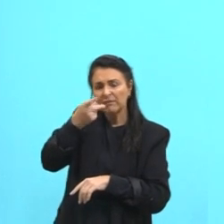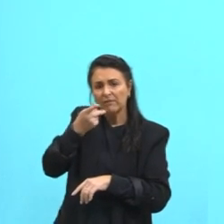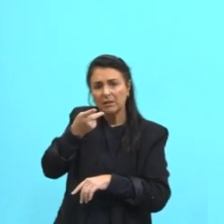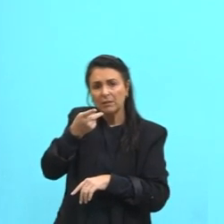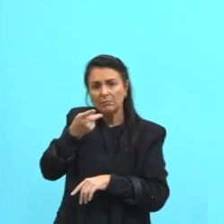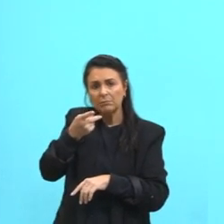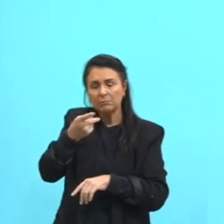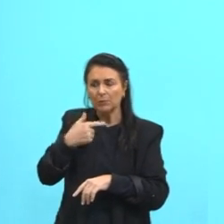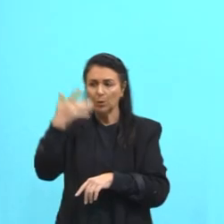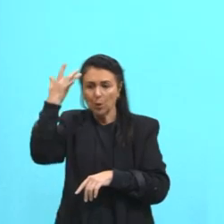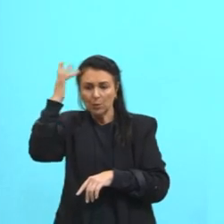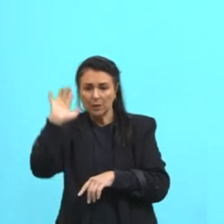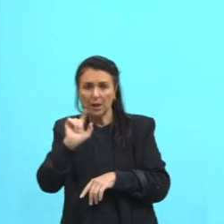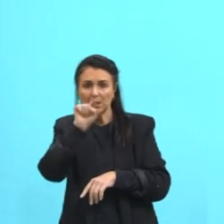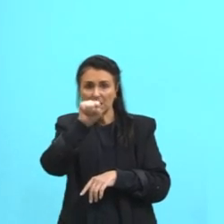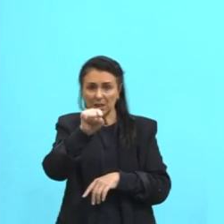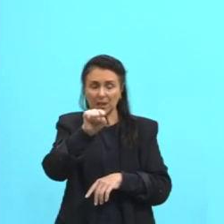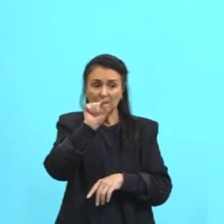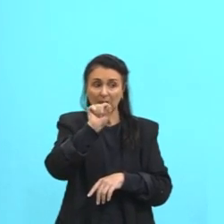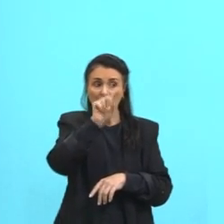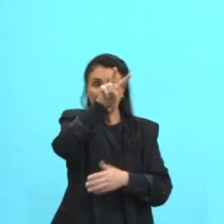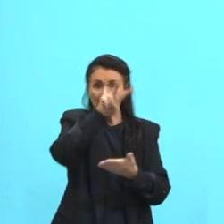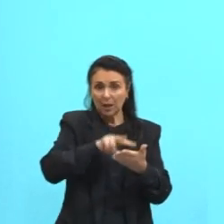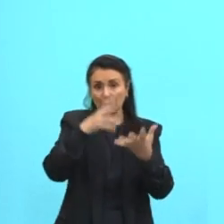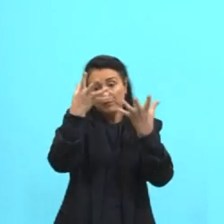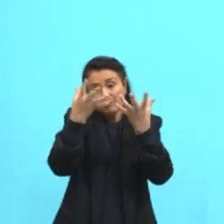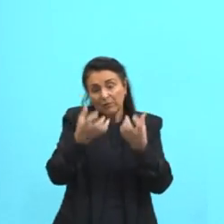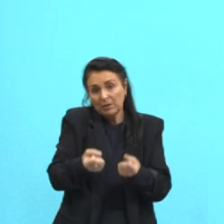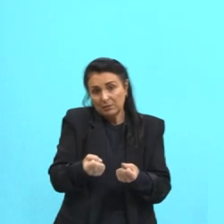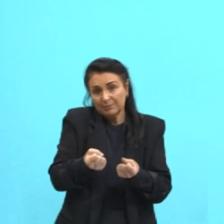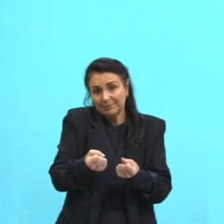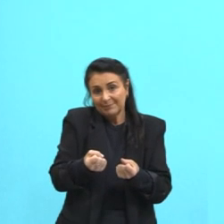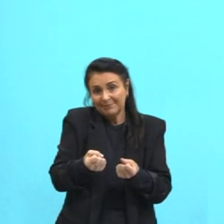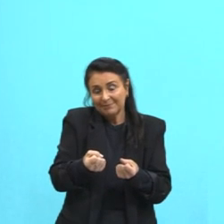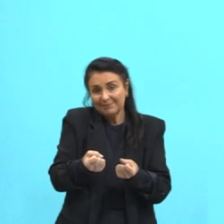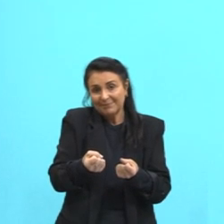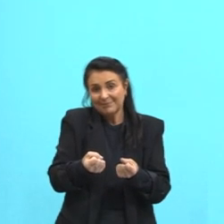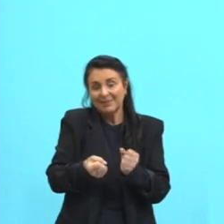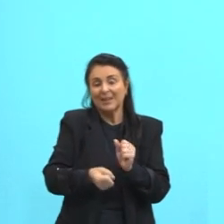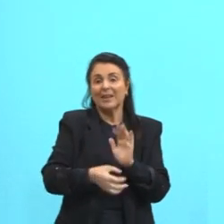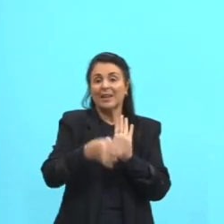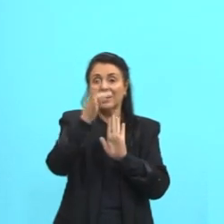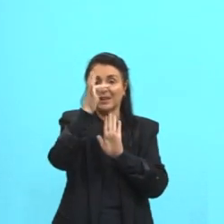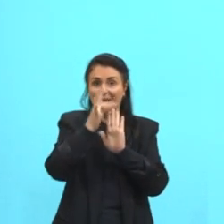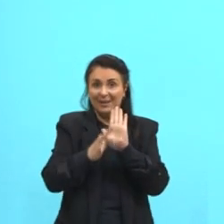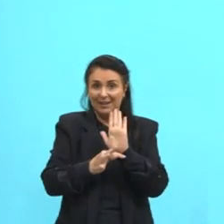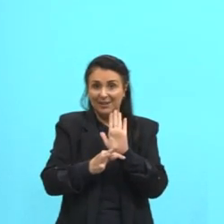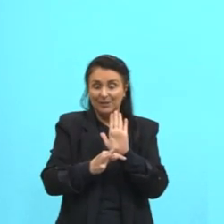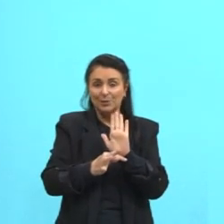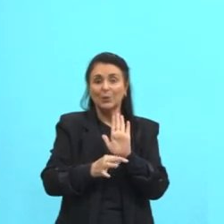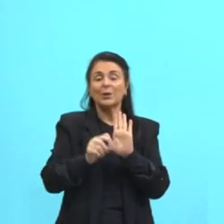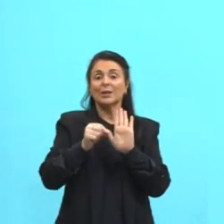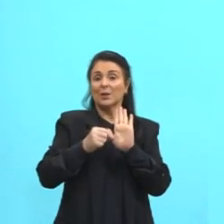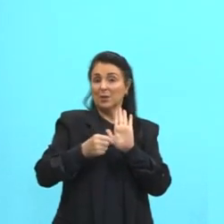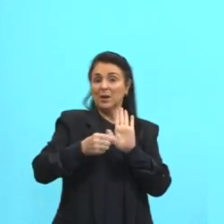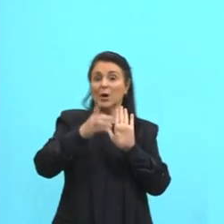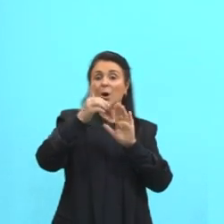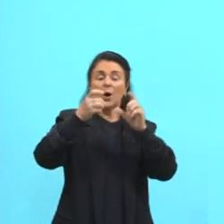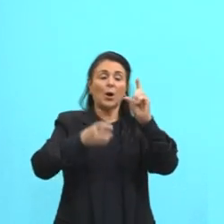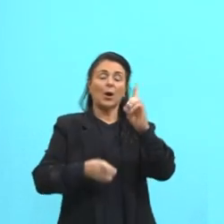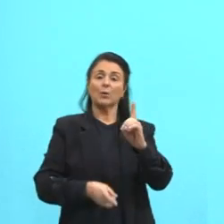ao nosso leitor. O que a gente chama de texto dissertativo.